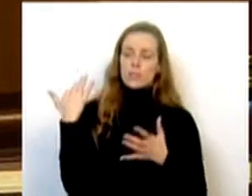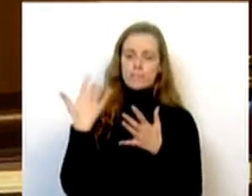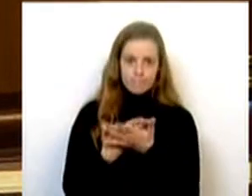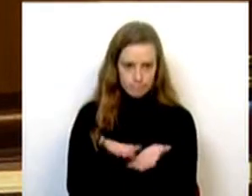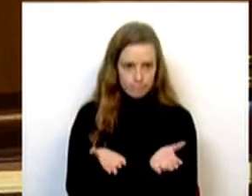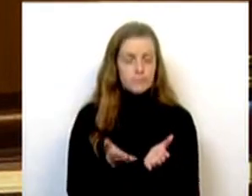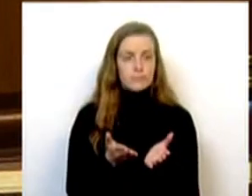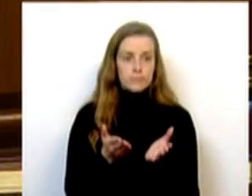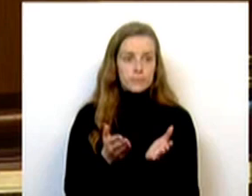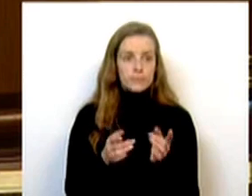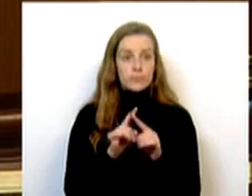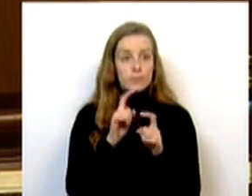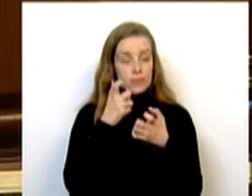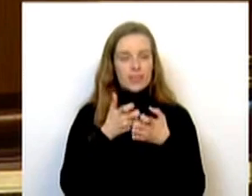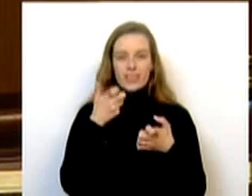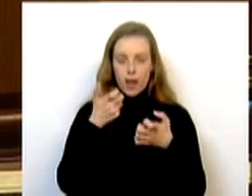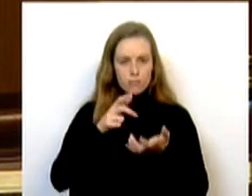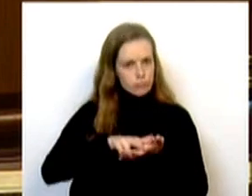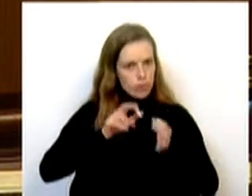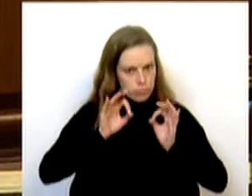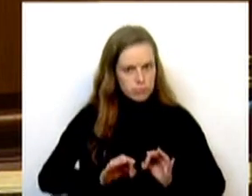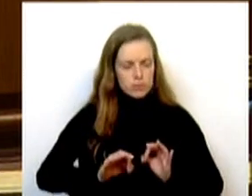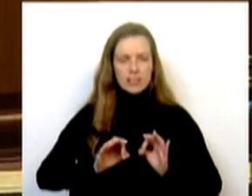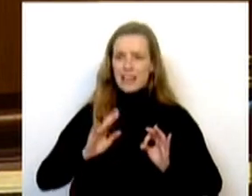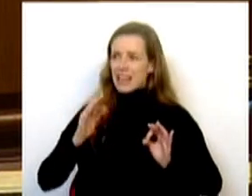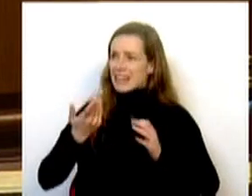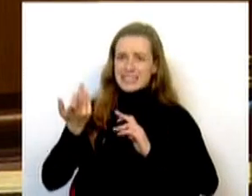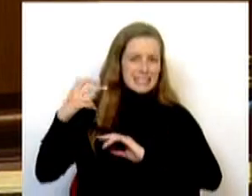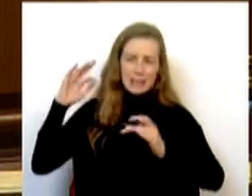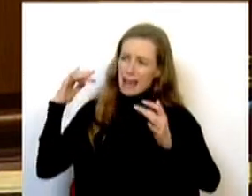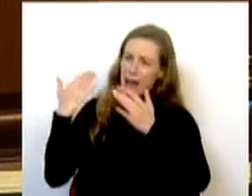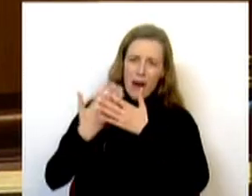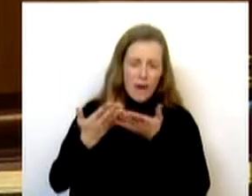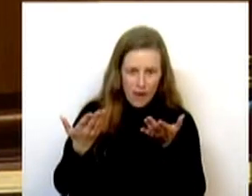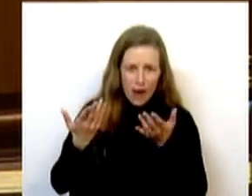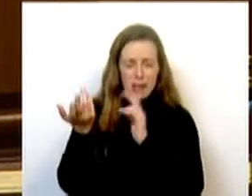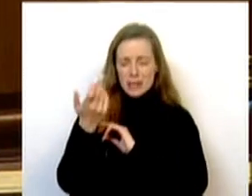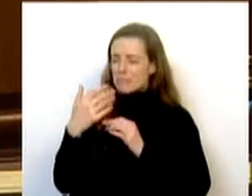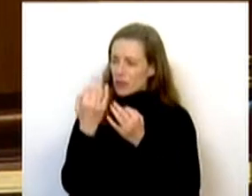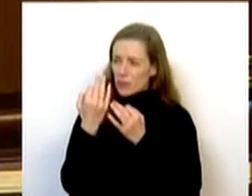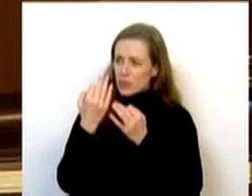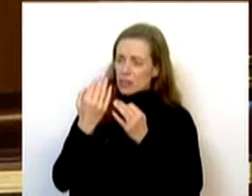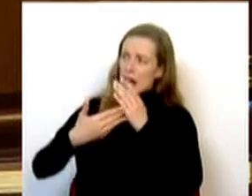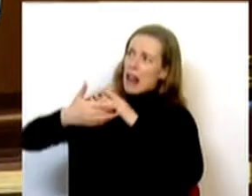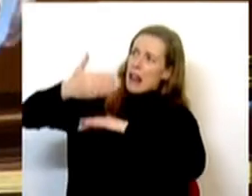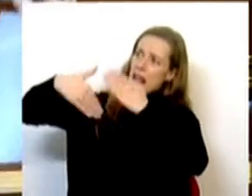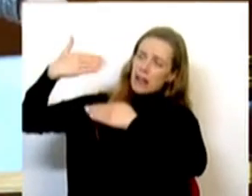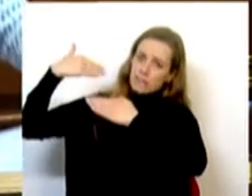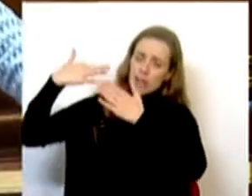Aprovámos um dos maiores crescimentos de sempre do Orçamento Nacional, do Orçamento da Defesa Nacional este ano,